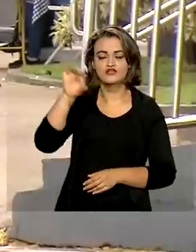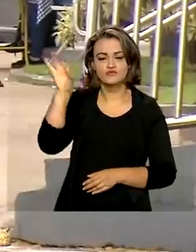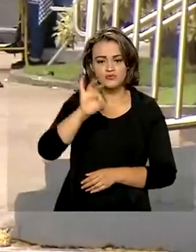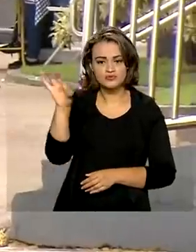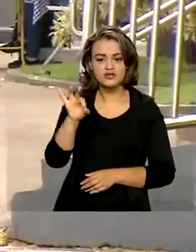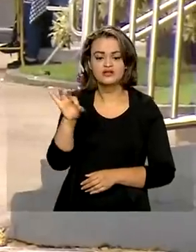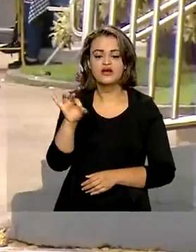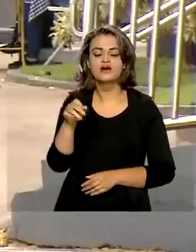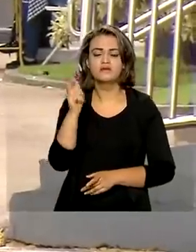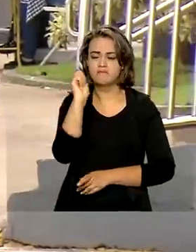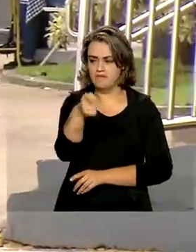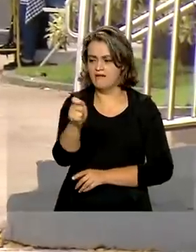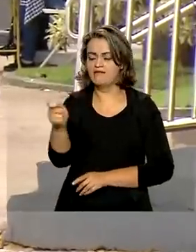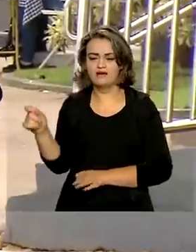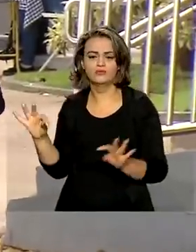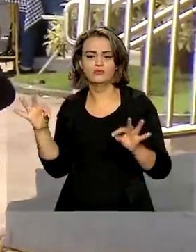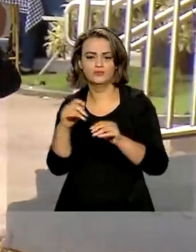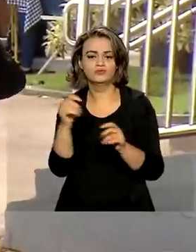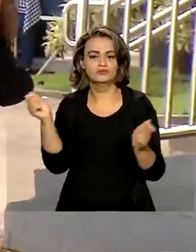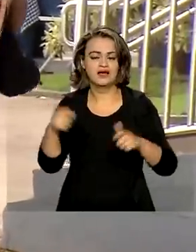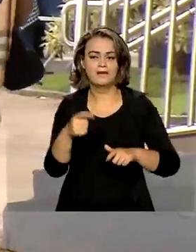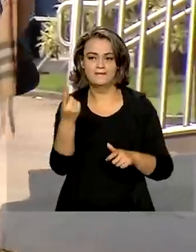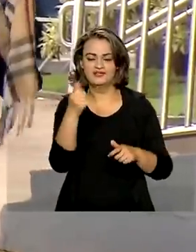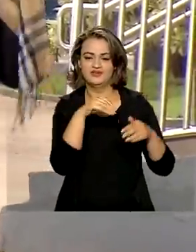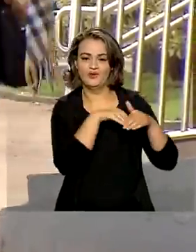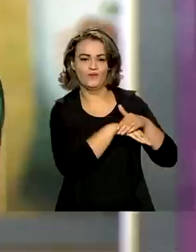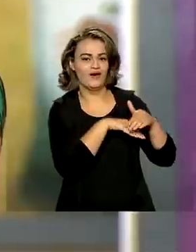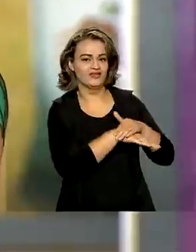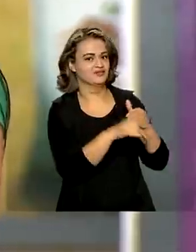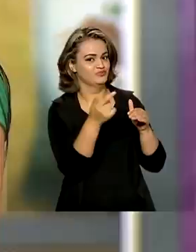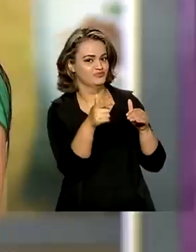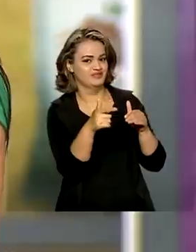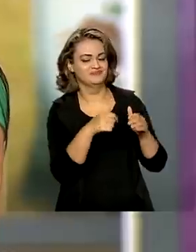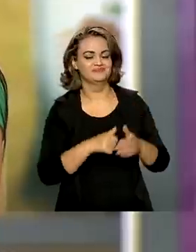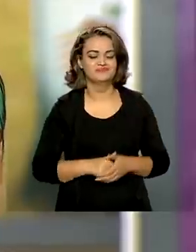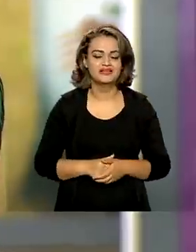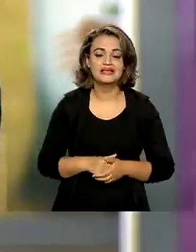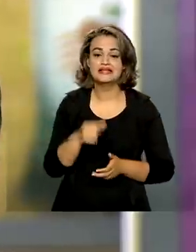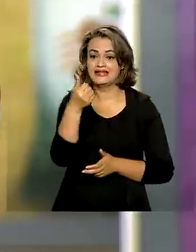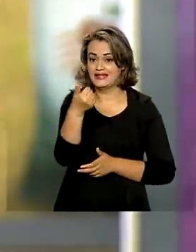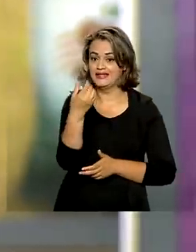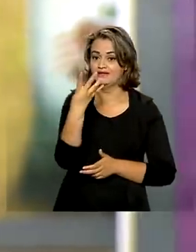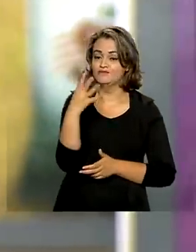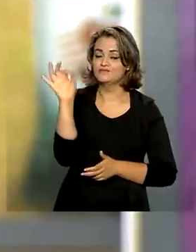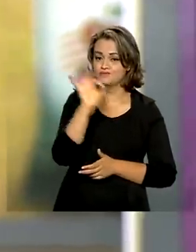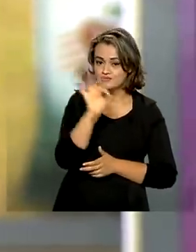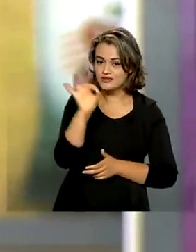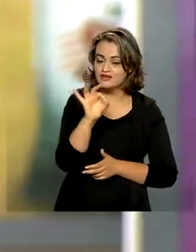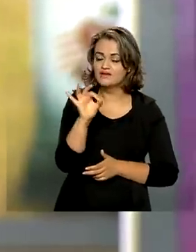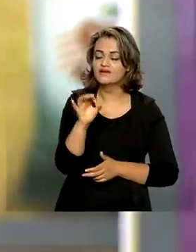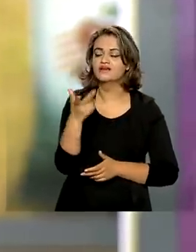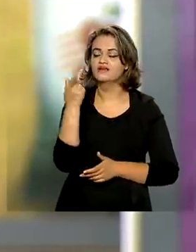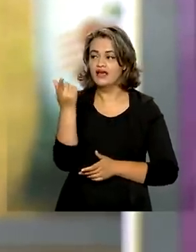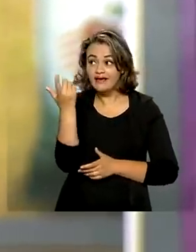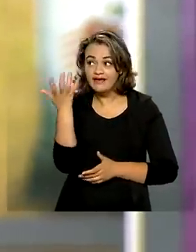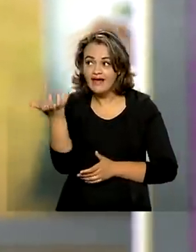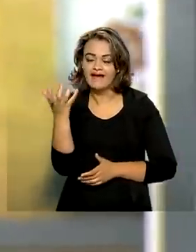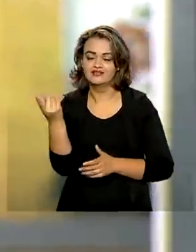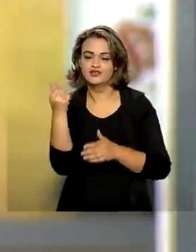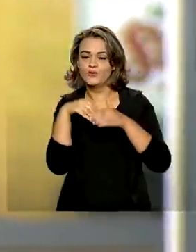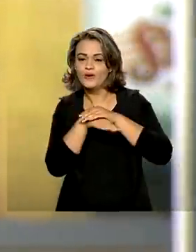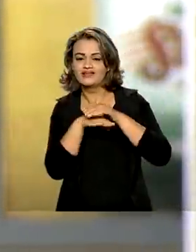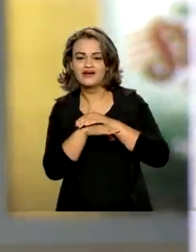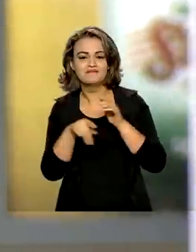conseguem pagar as contas, mas não guardam para construir um patrimônio. E 14% querem juntar dinheiro,